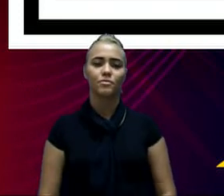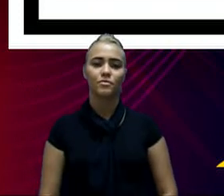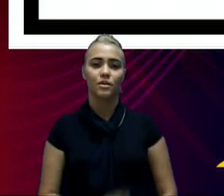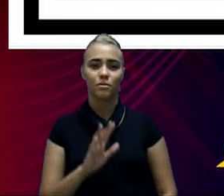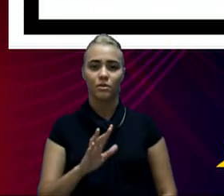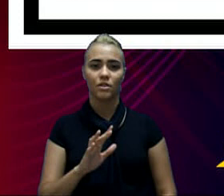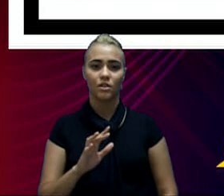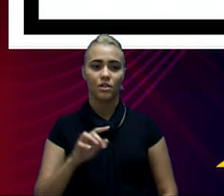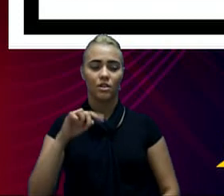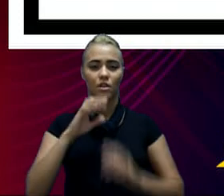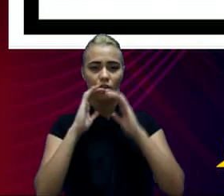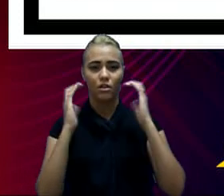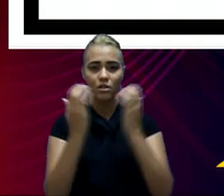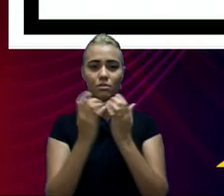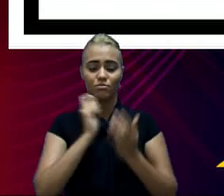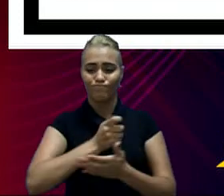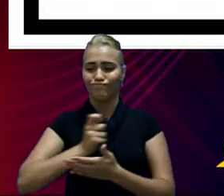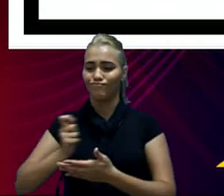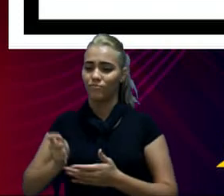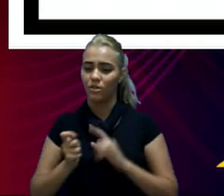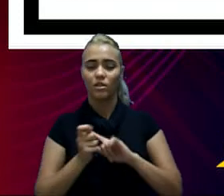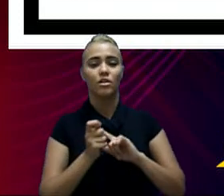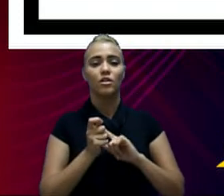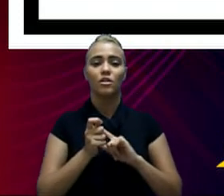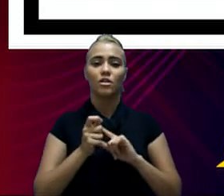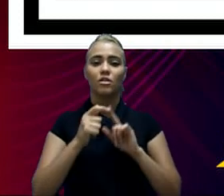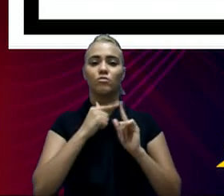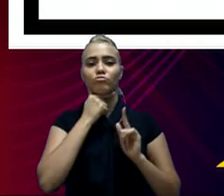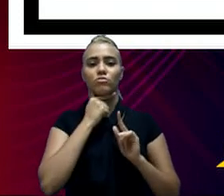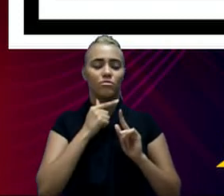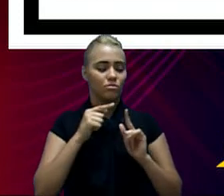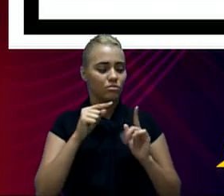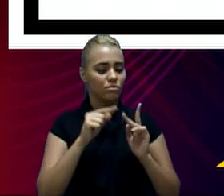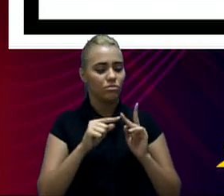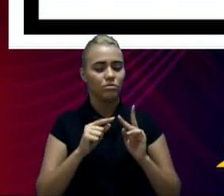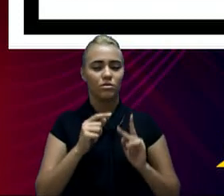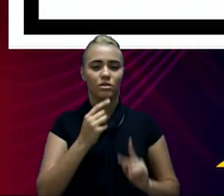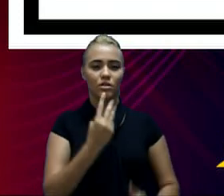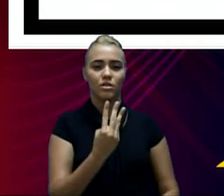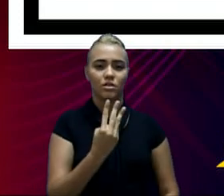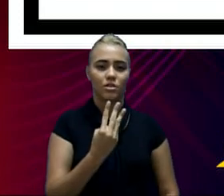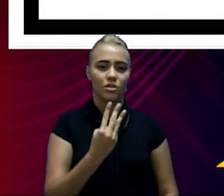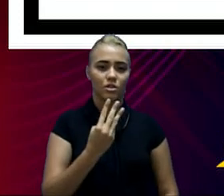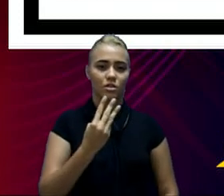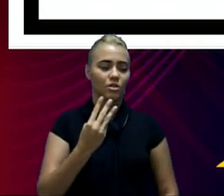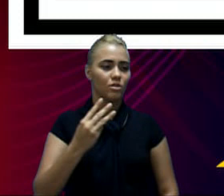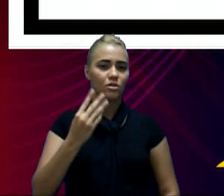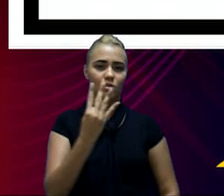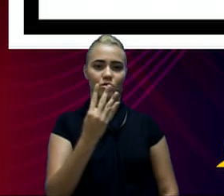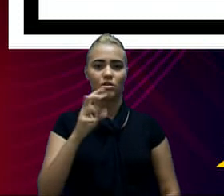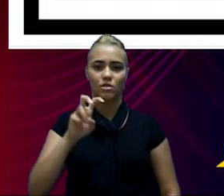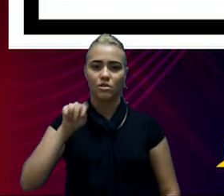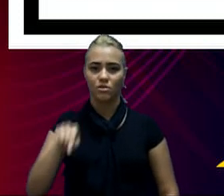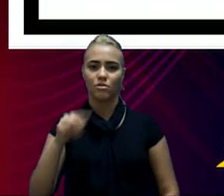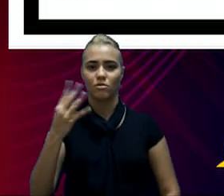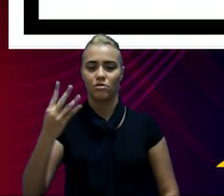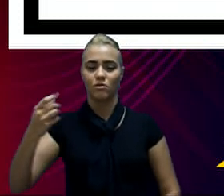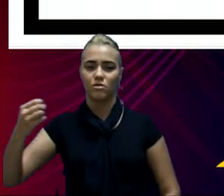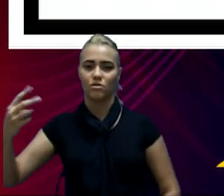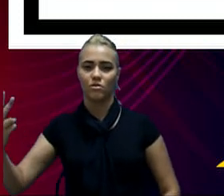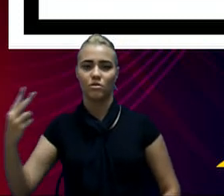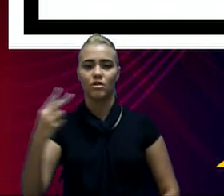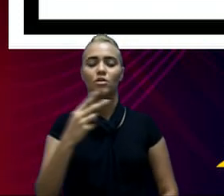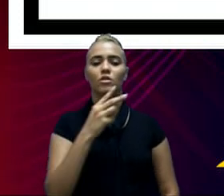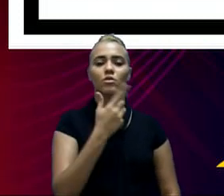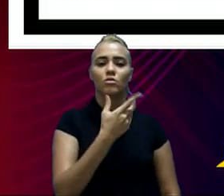despesas da Câmara, as despesas primárias, da ordem de R$ 46,301,00 contra R$ 45,412,00 em